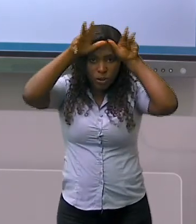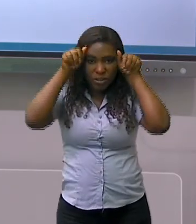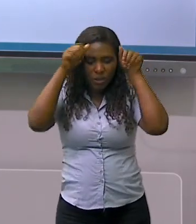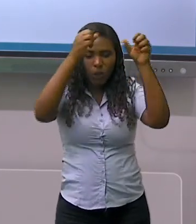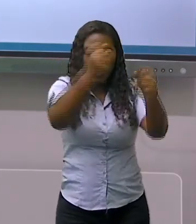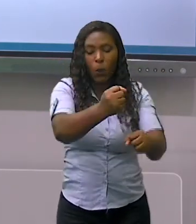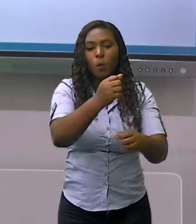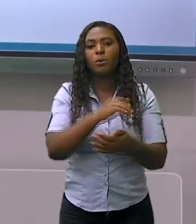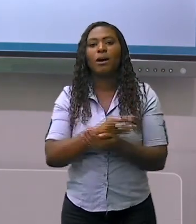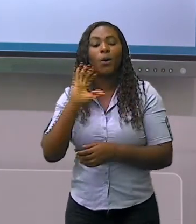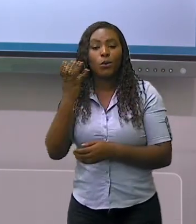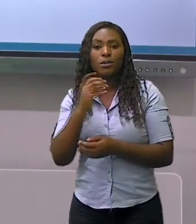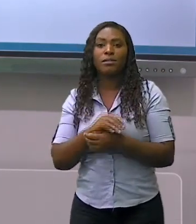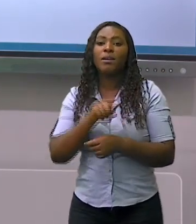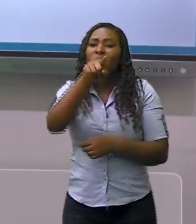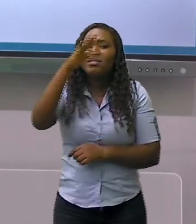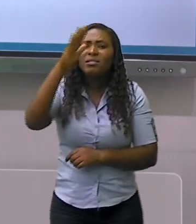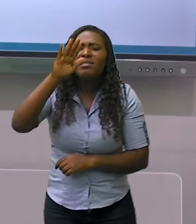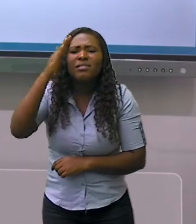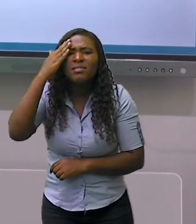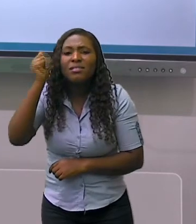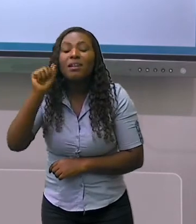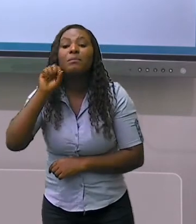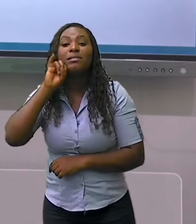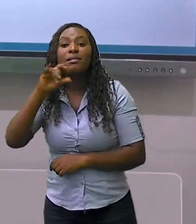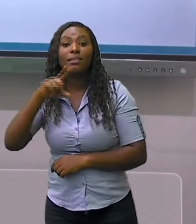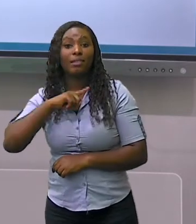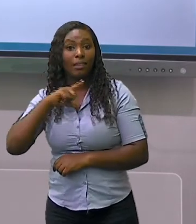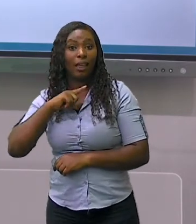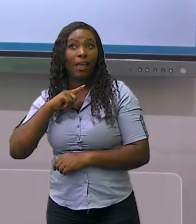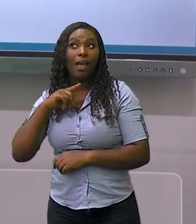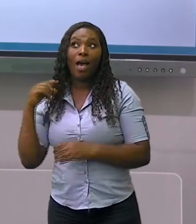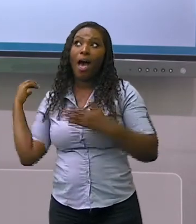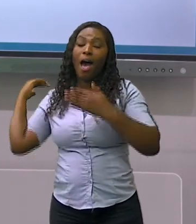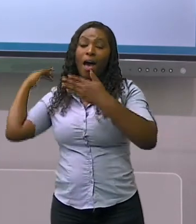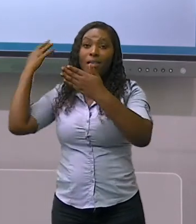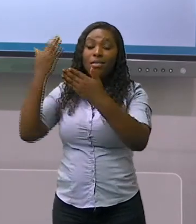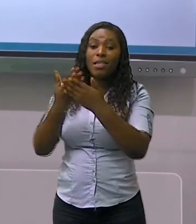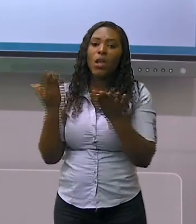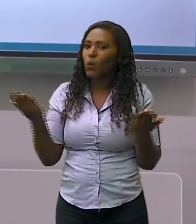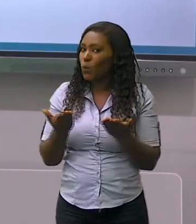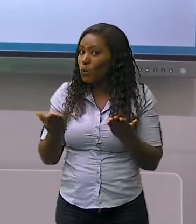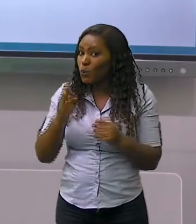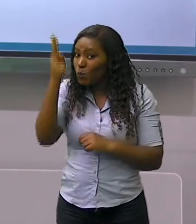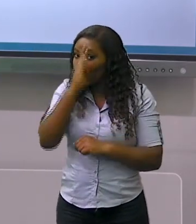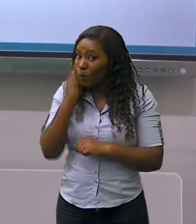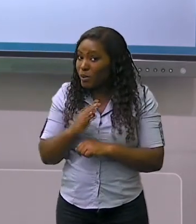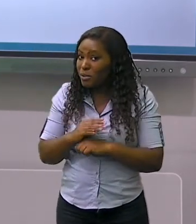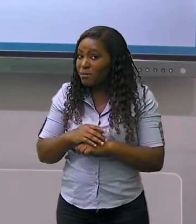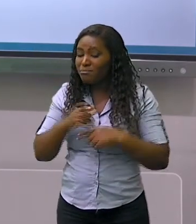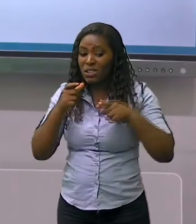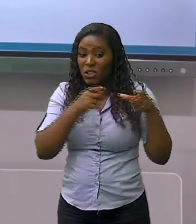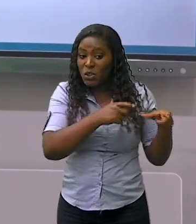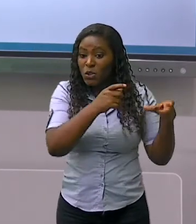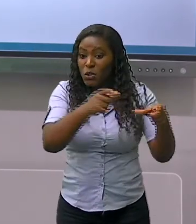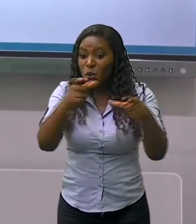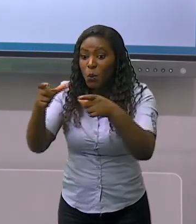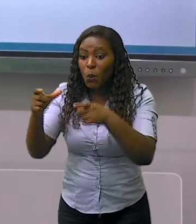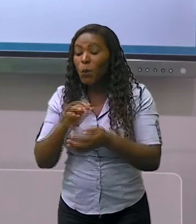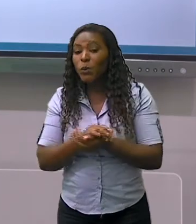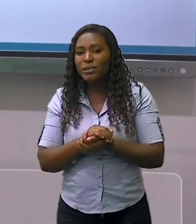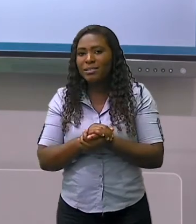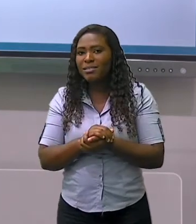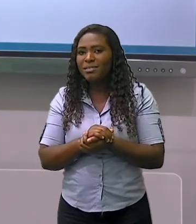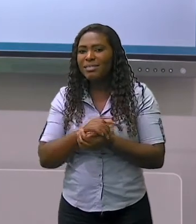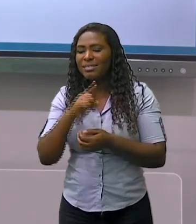existem quilombos no Brasil? E onde que eles se localizam? Qual a forma de organização